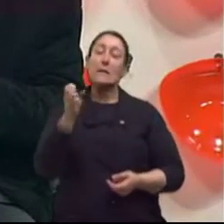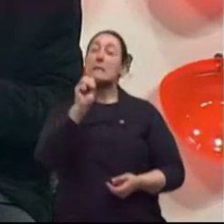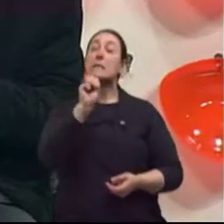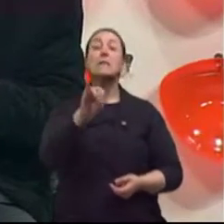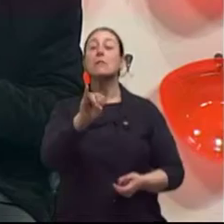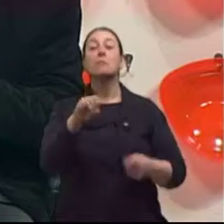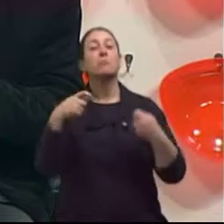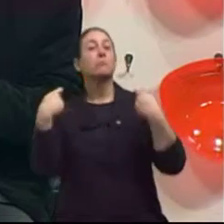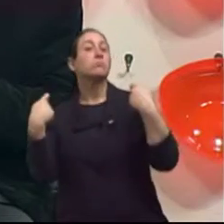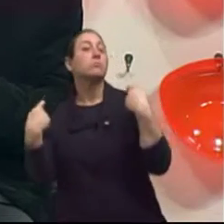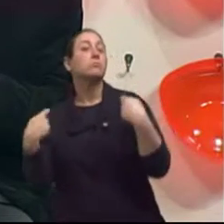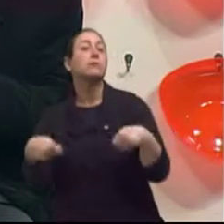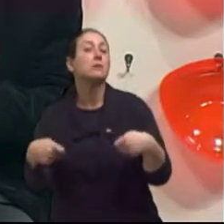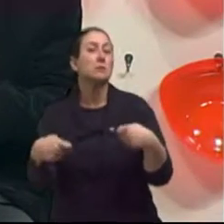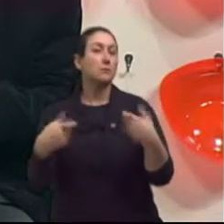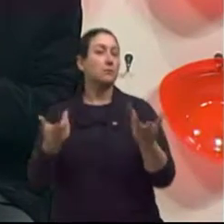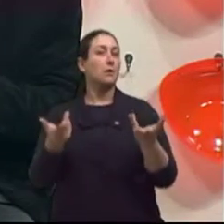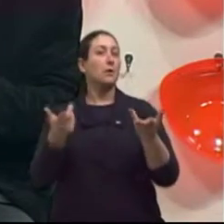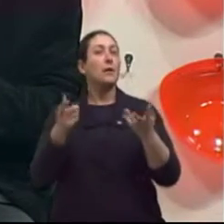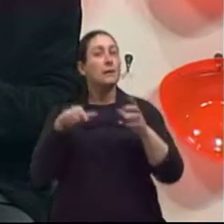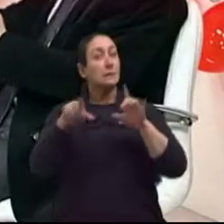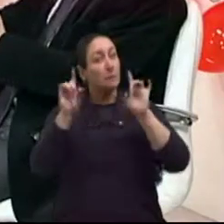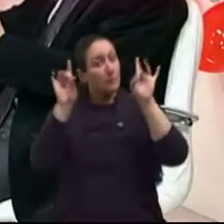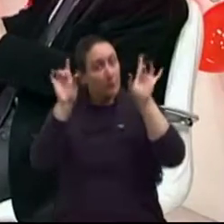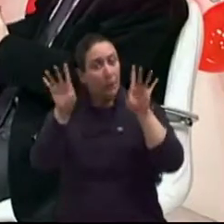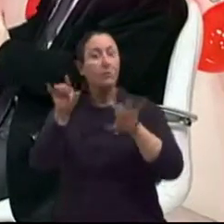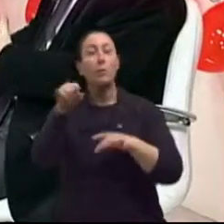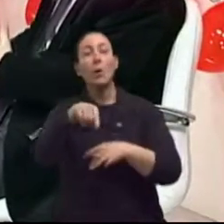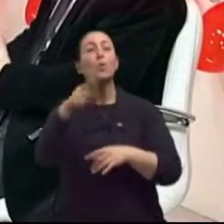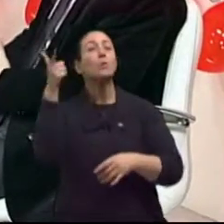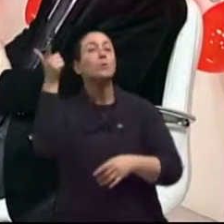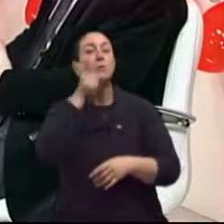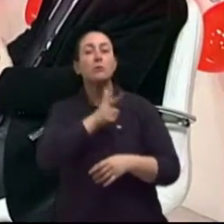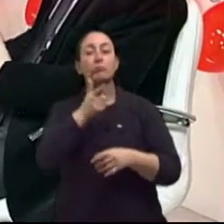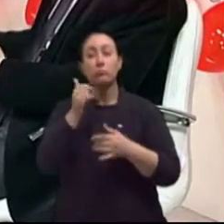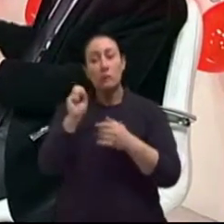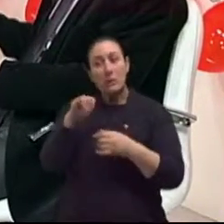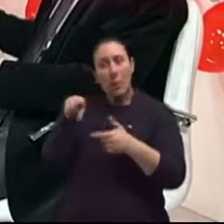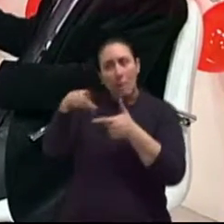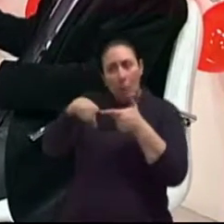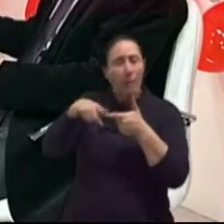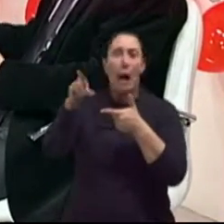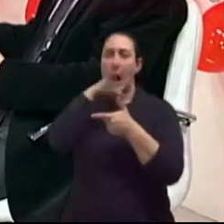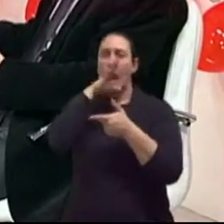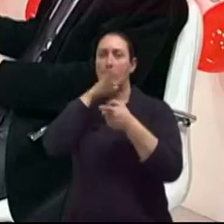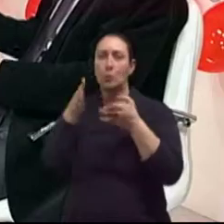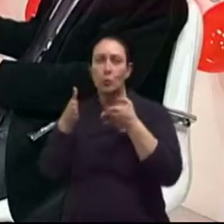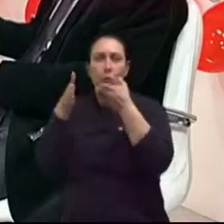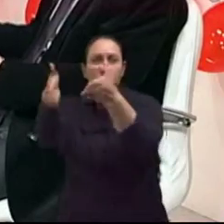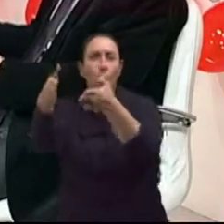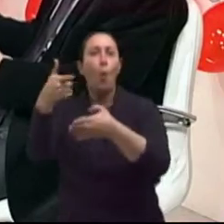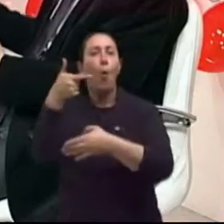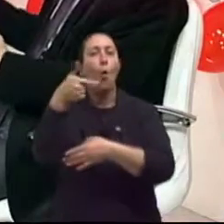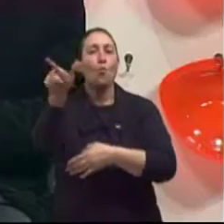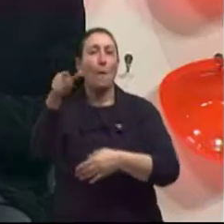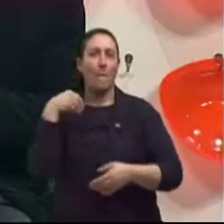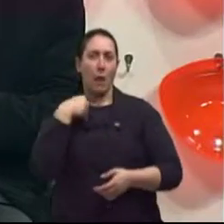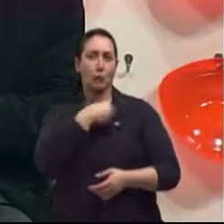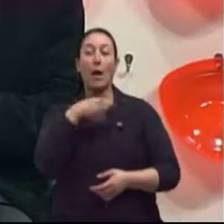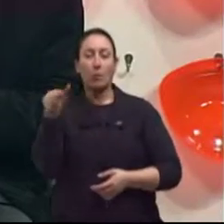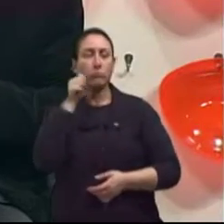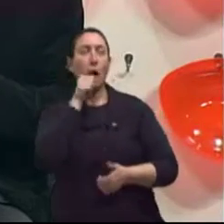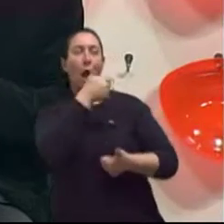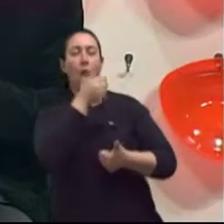necessário, a um outro especialista para que ela possa fazer o seu tratamento e, muito importante, a sua